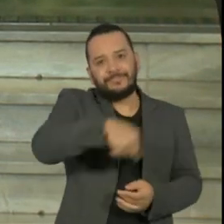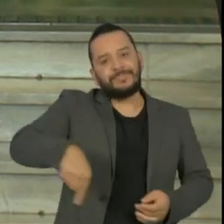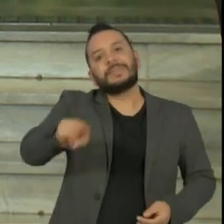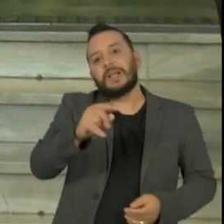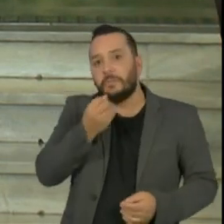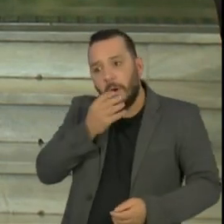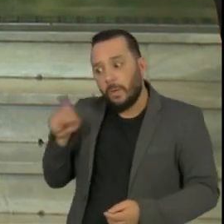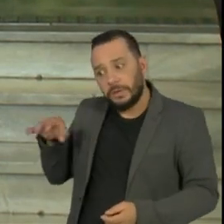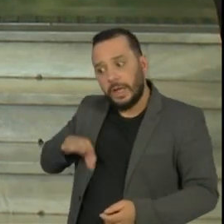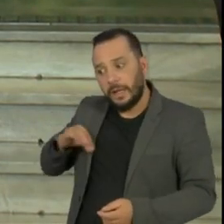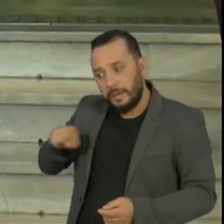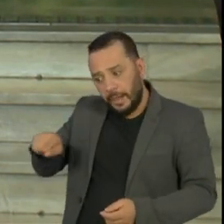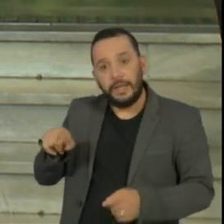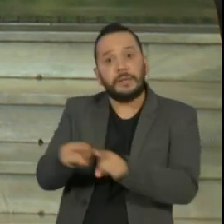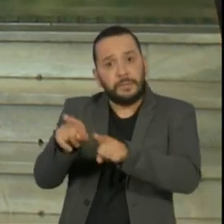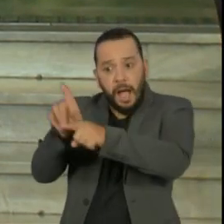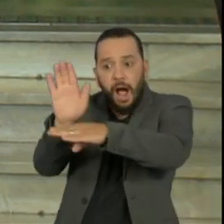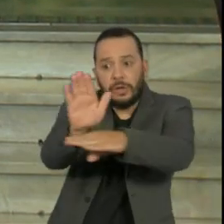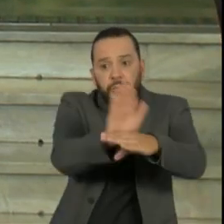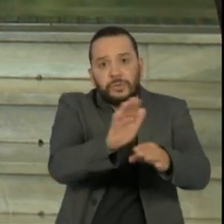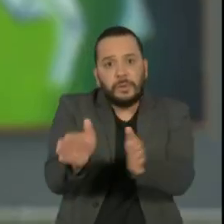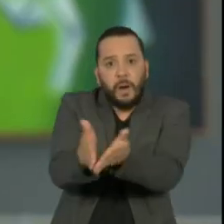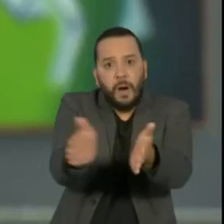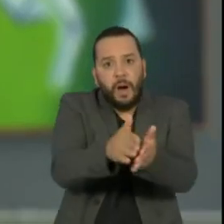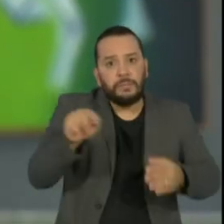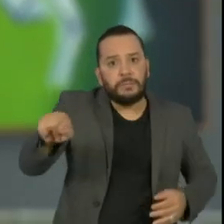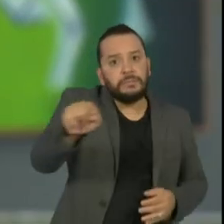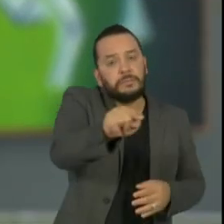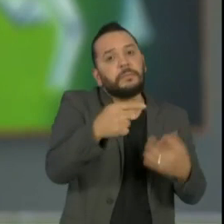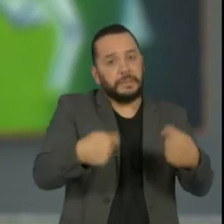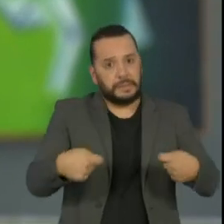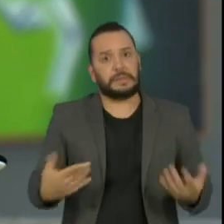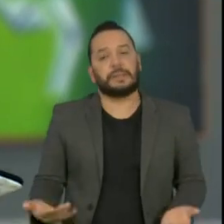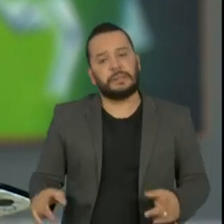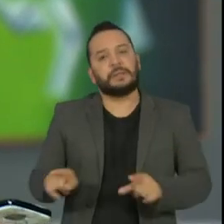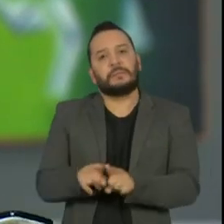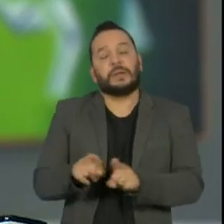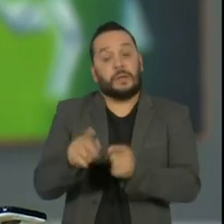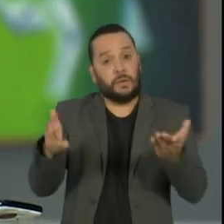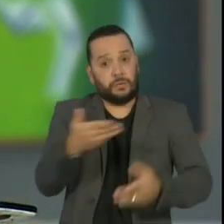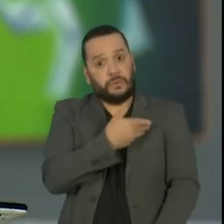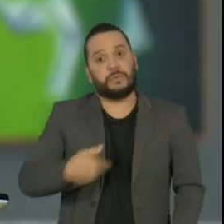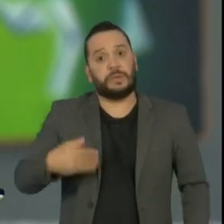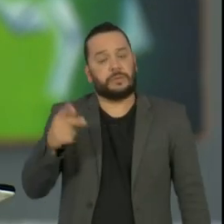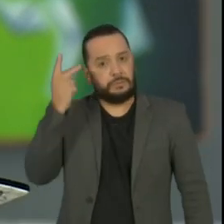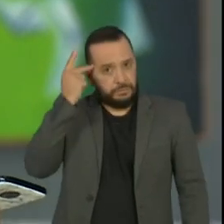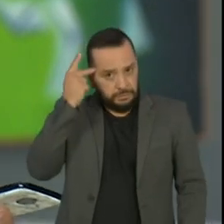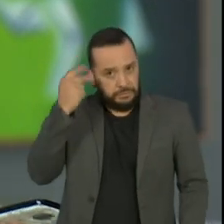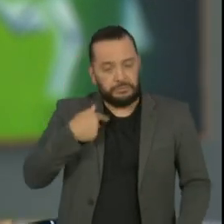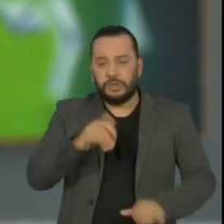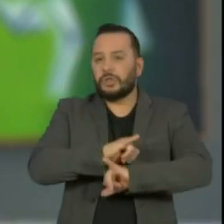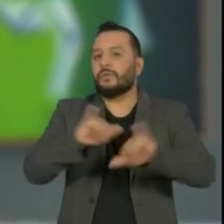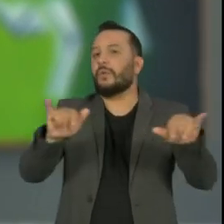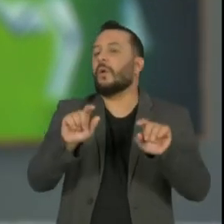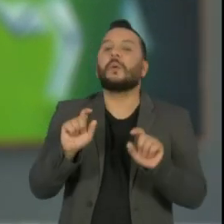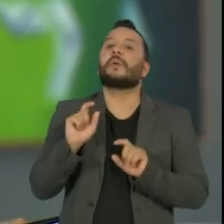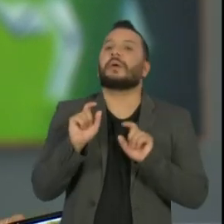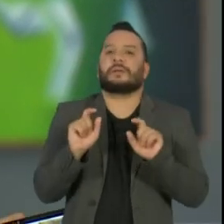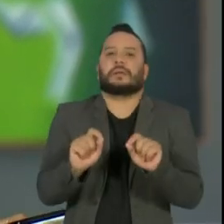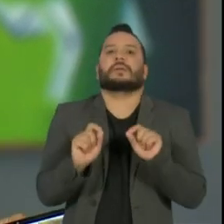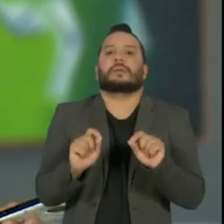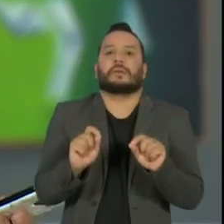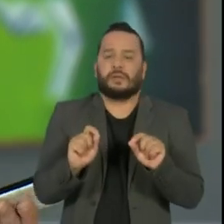alimentos para os que mais precisam. E hoje o governo de São Paulo divulgou ainda uma projeção